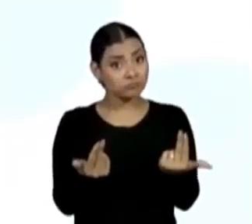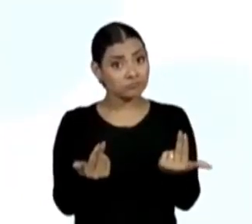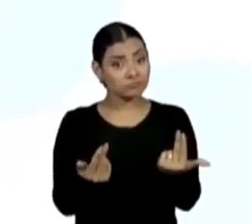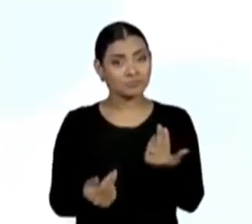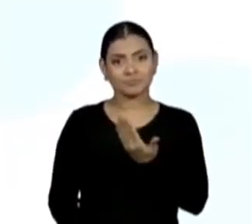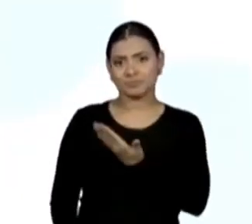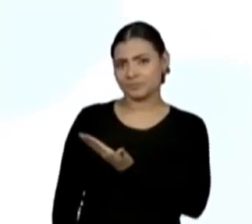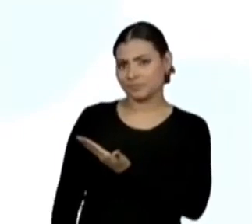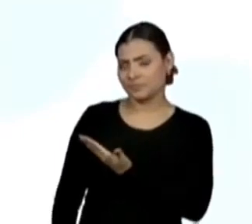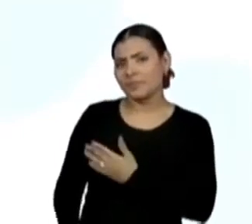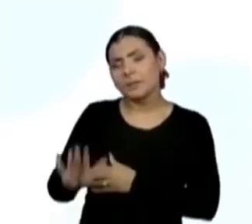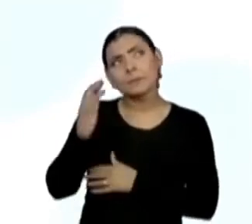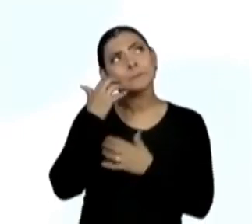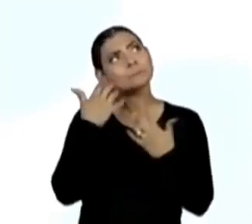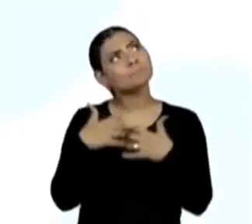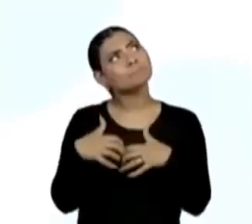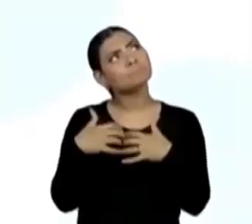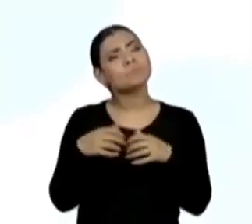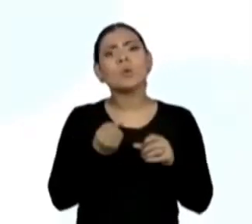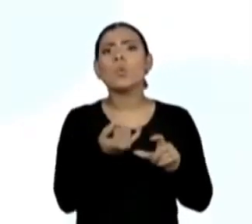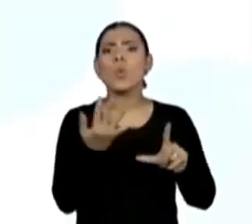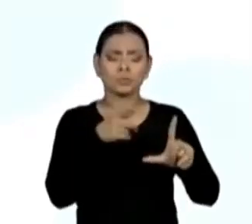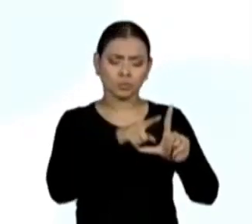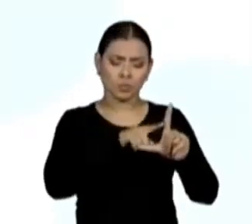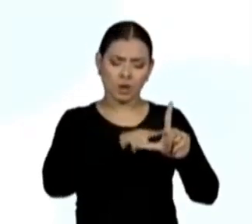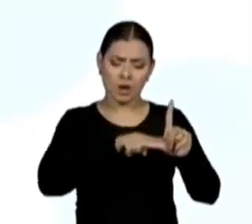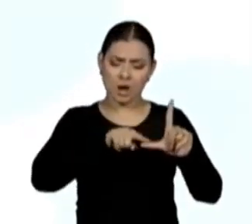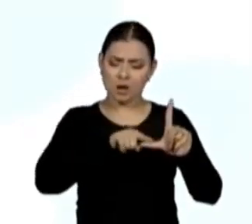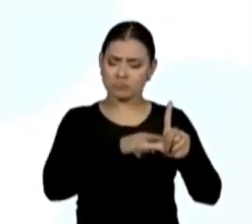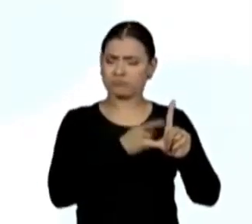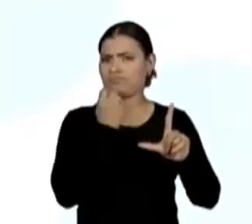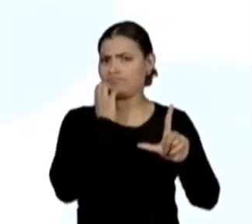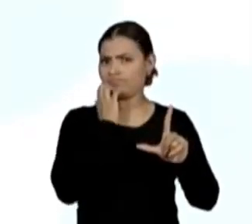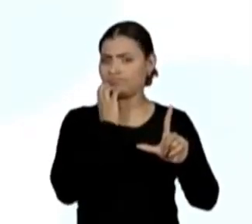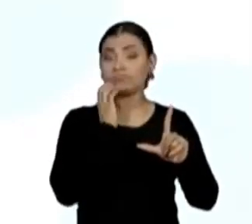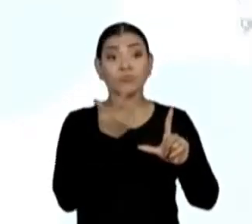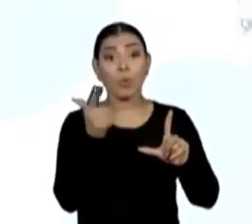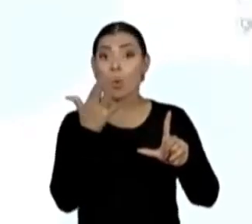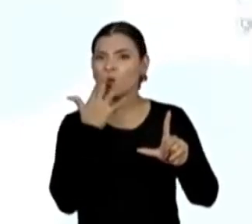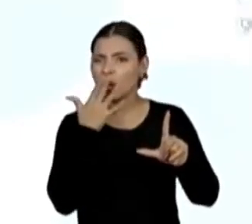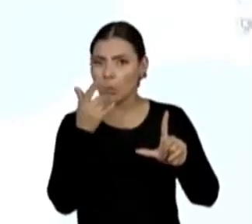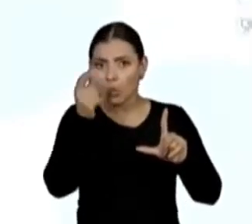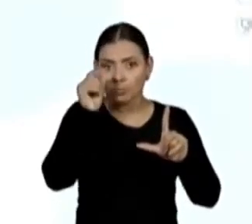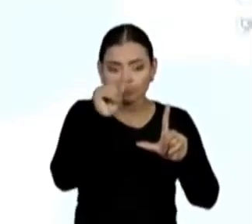Vamos pensar agora no número de ângulos, deixa eu pegar uma outra cor,